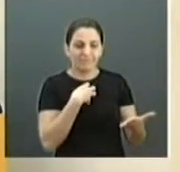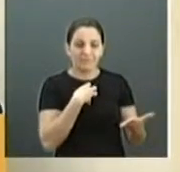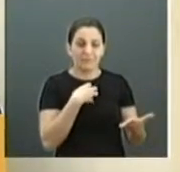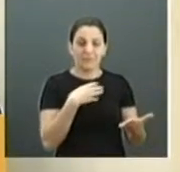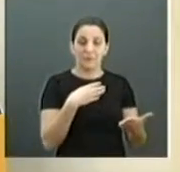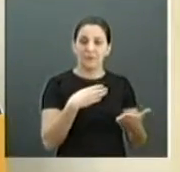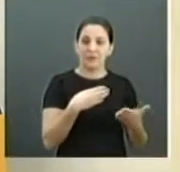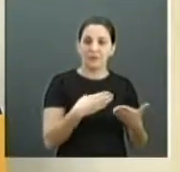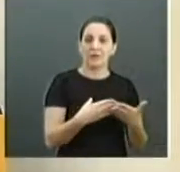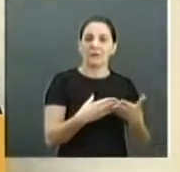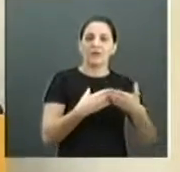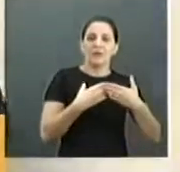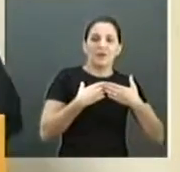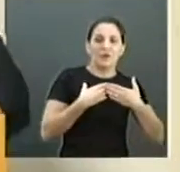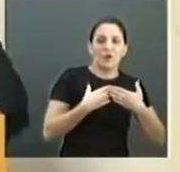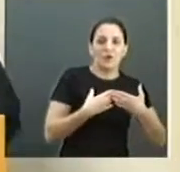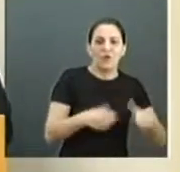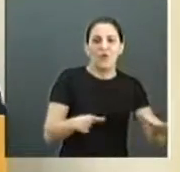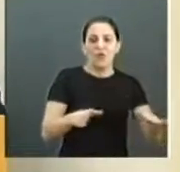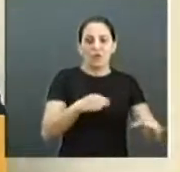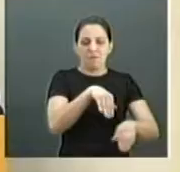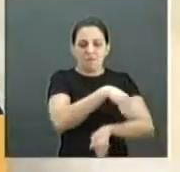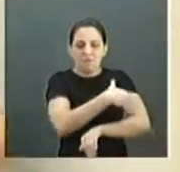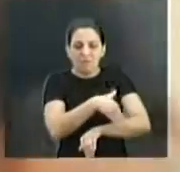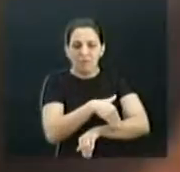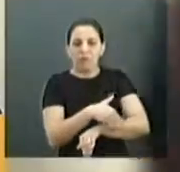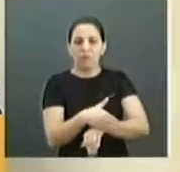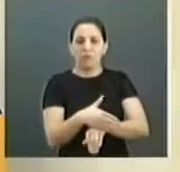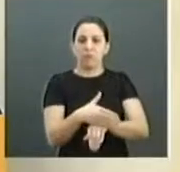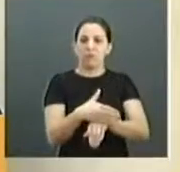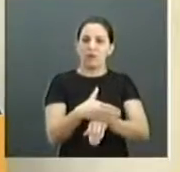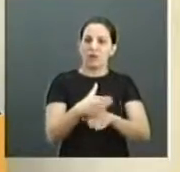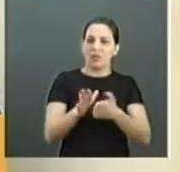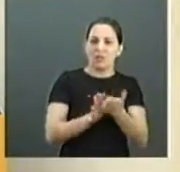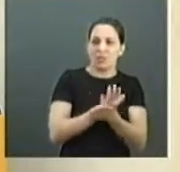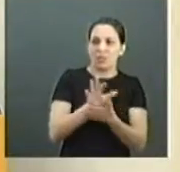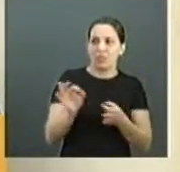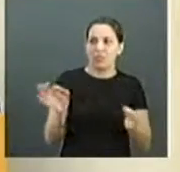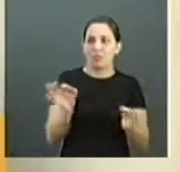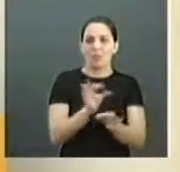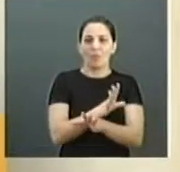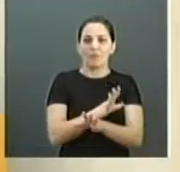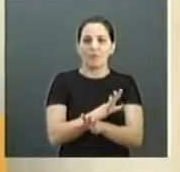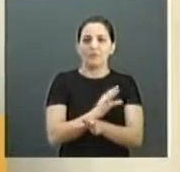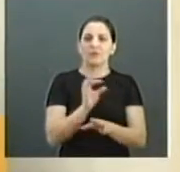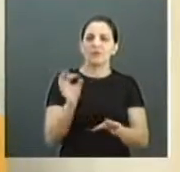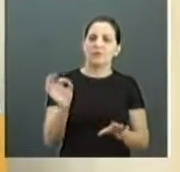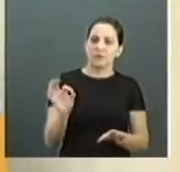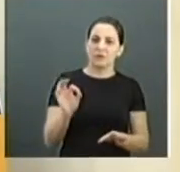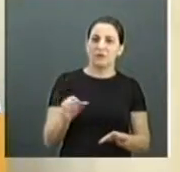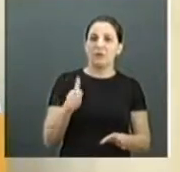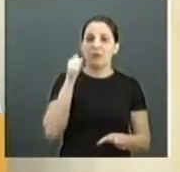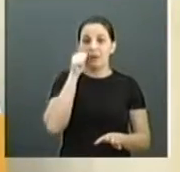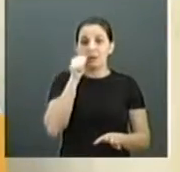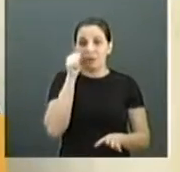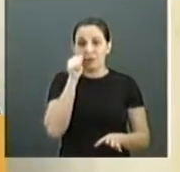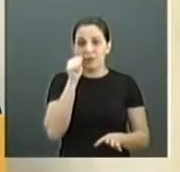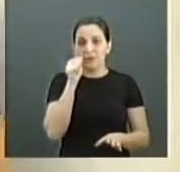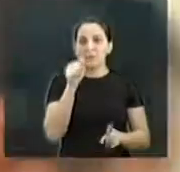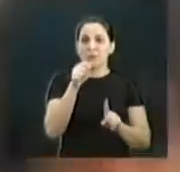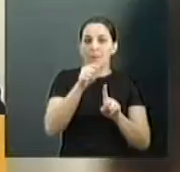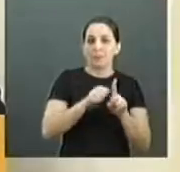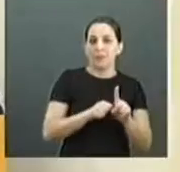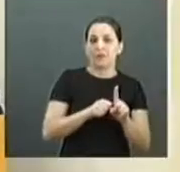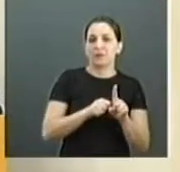acabam sendo jogadas na rua da amargura. E eu quero finalizar, por fim, ainda falando sobre a questão das mulheres, há cerca de um